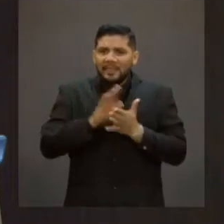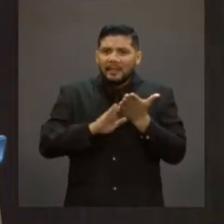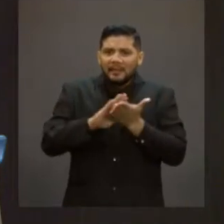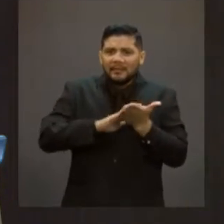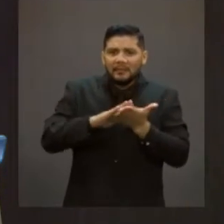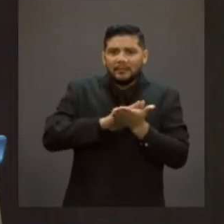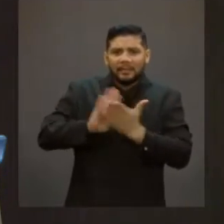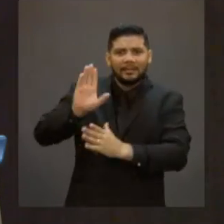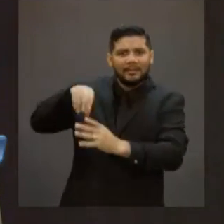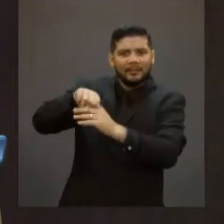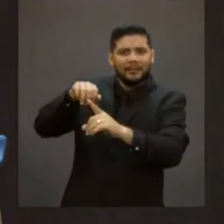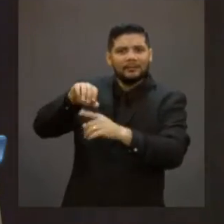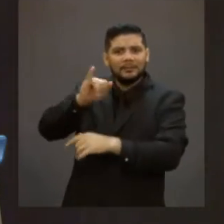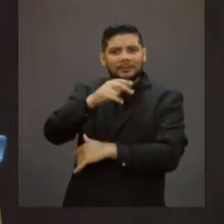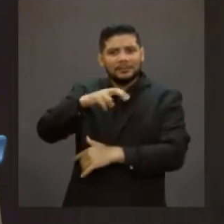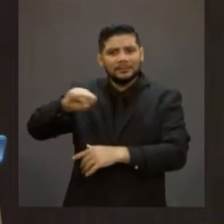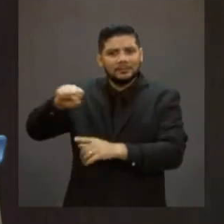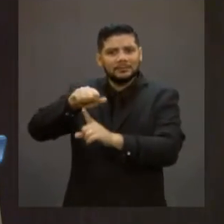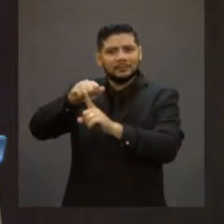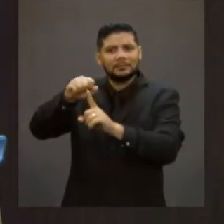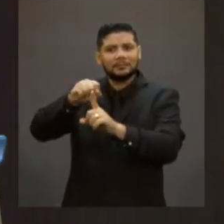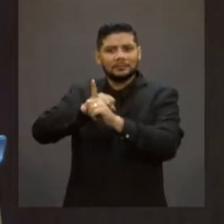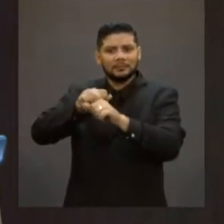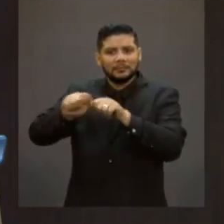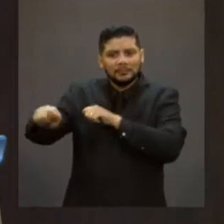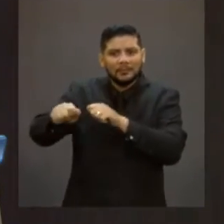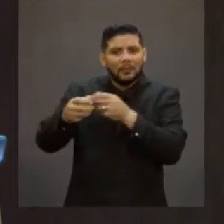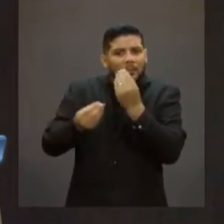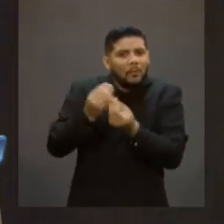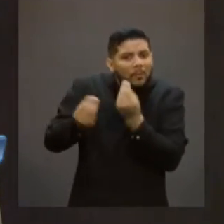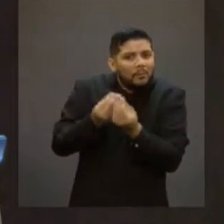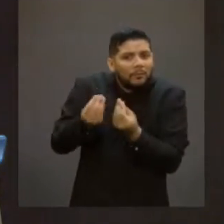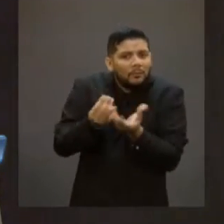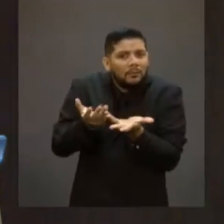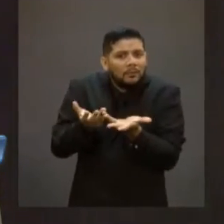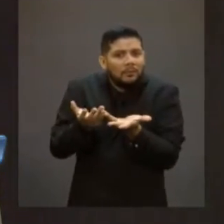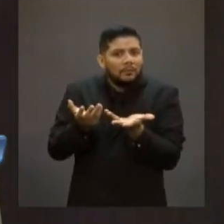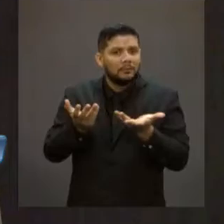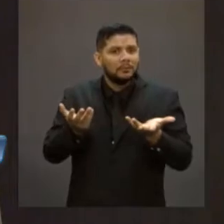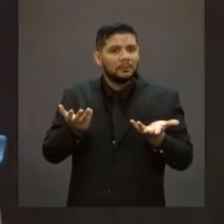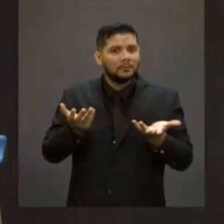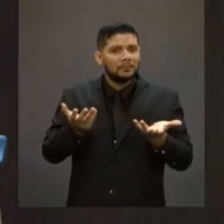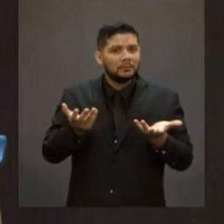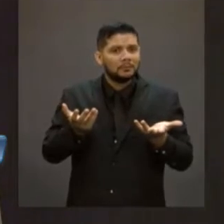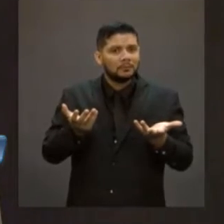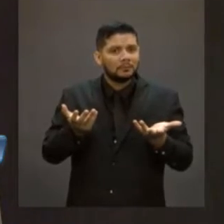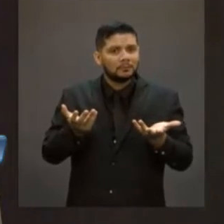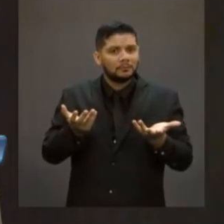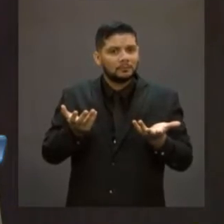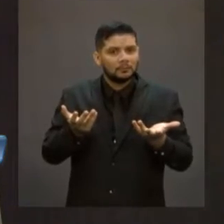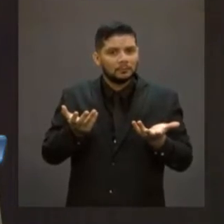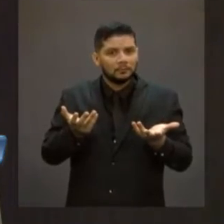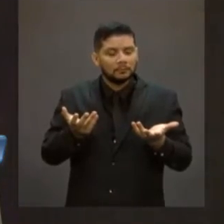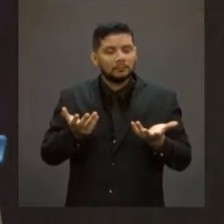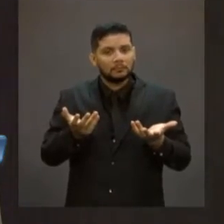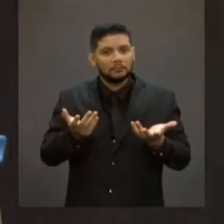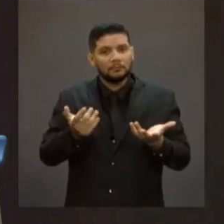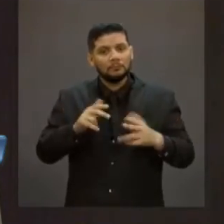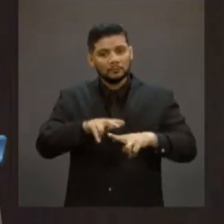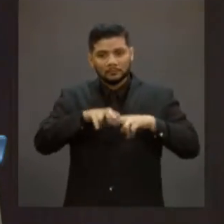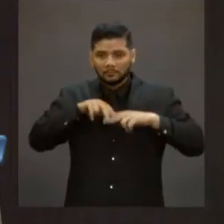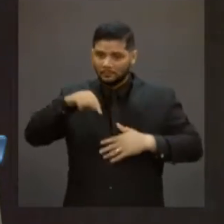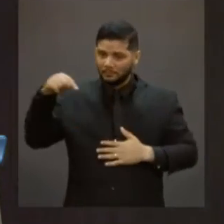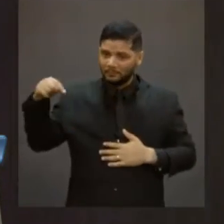previdenciário. Portanto, é a função da política, do parlamento, é alertar a população desse